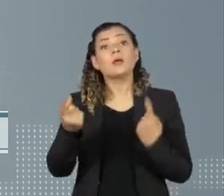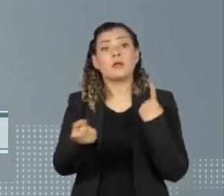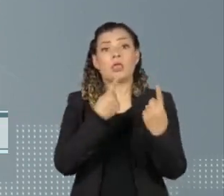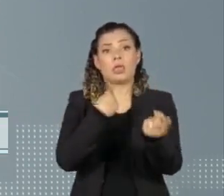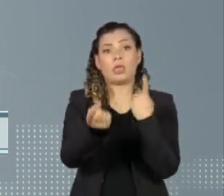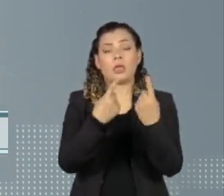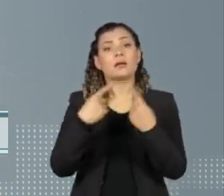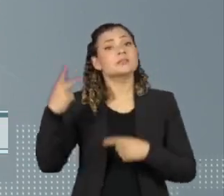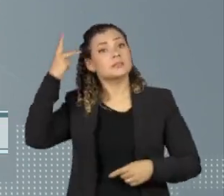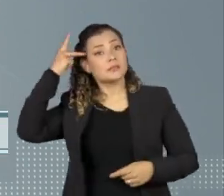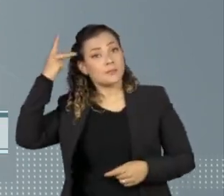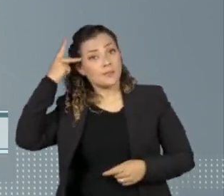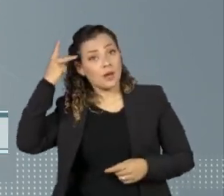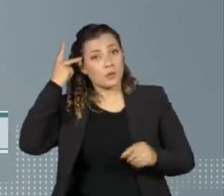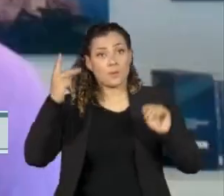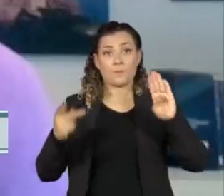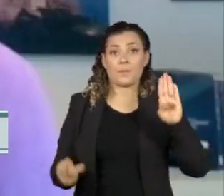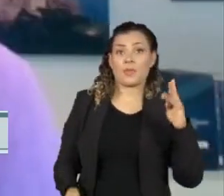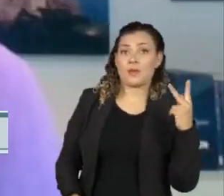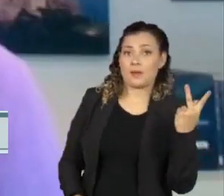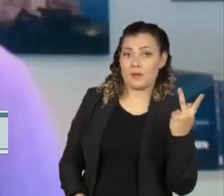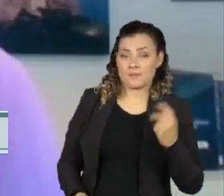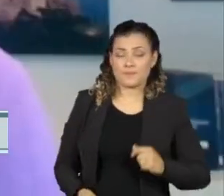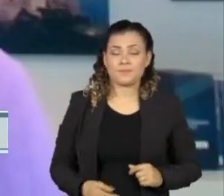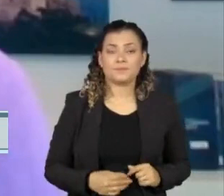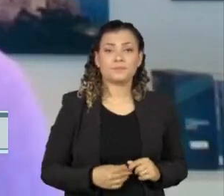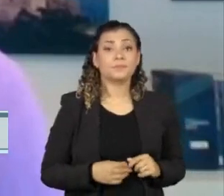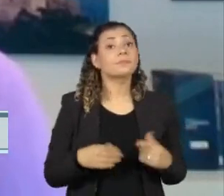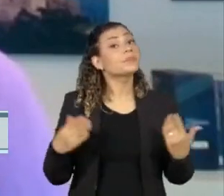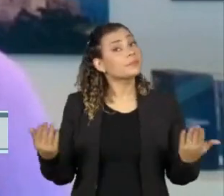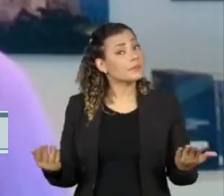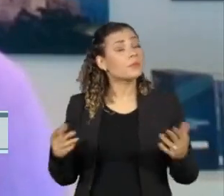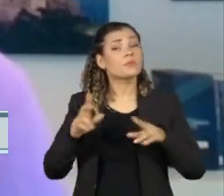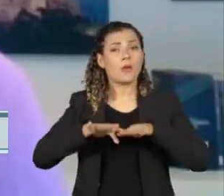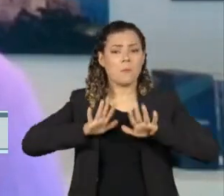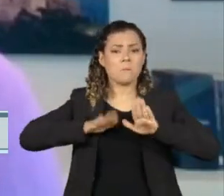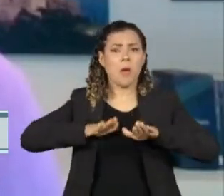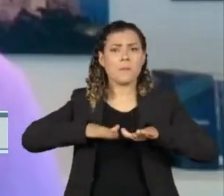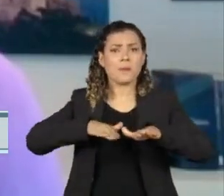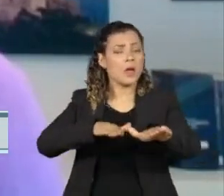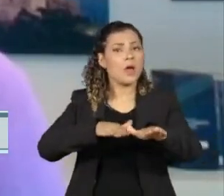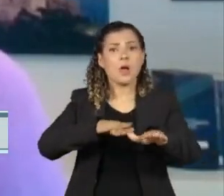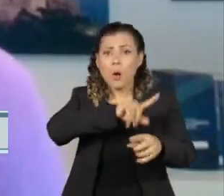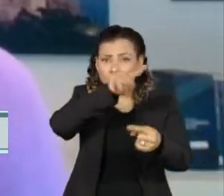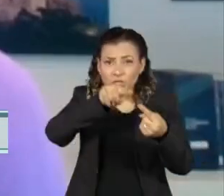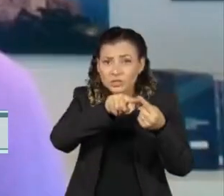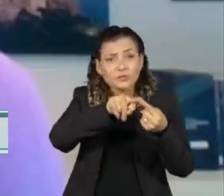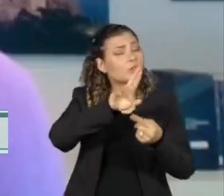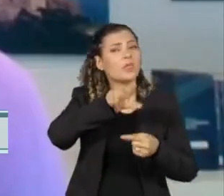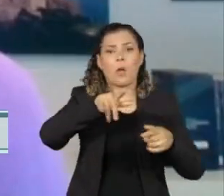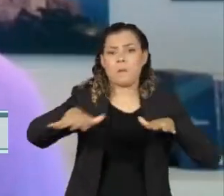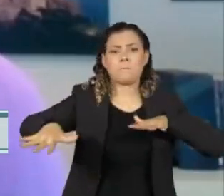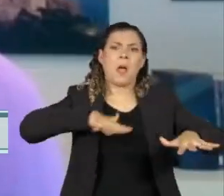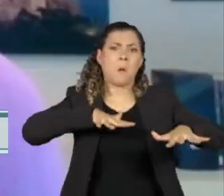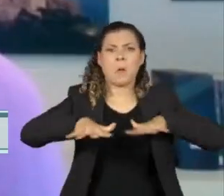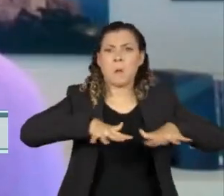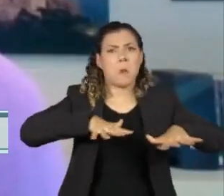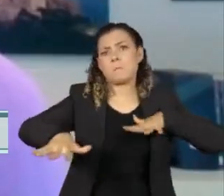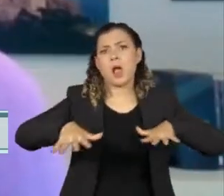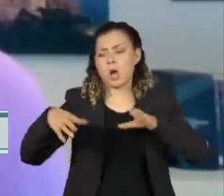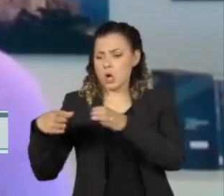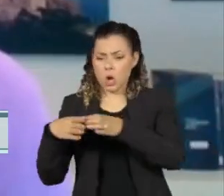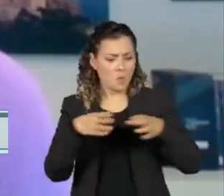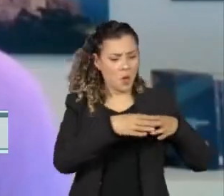que liga São Paulo a Belo Horizonte. A lógica do protesto não pode ser uma lógica de confrontação entre